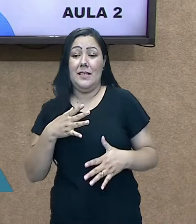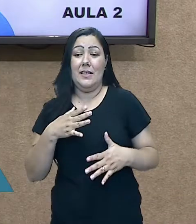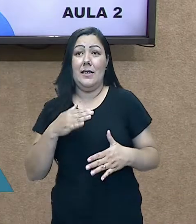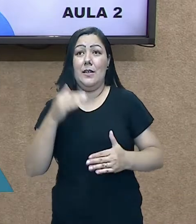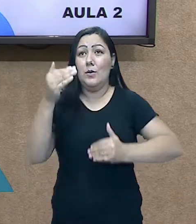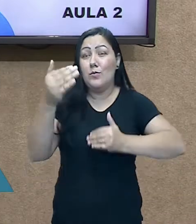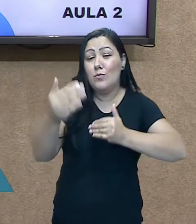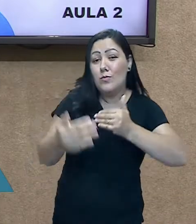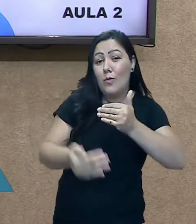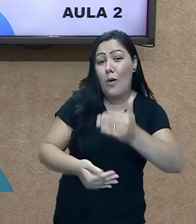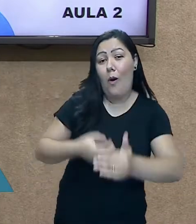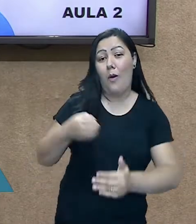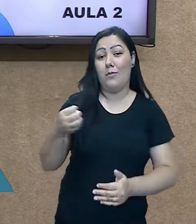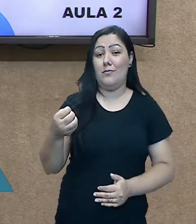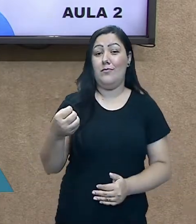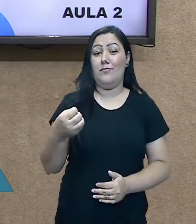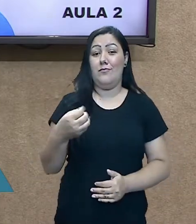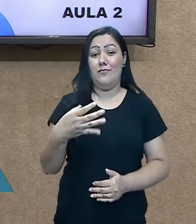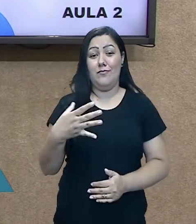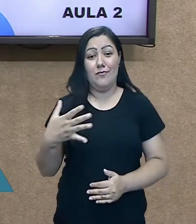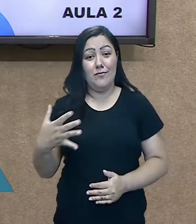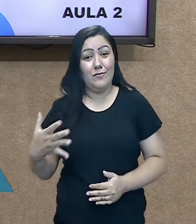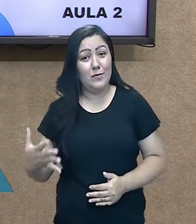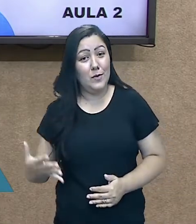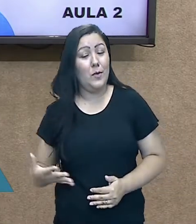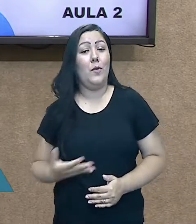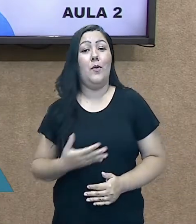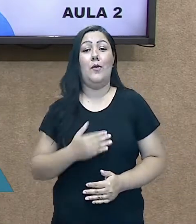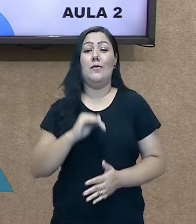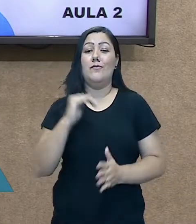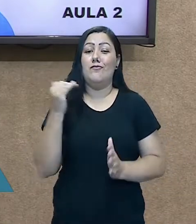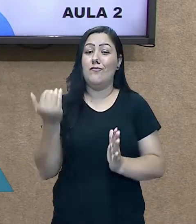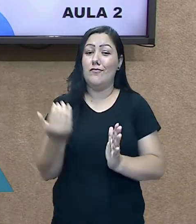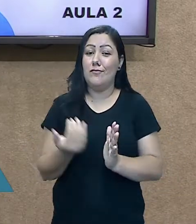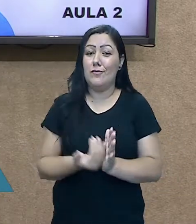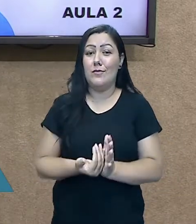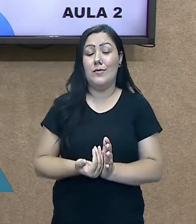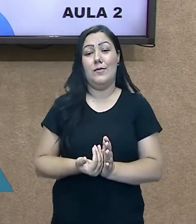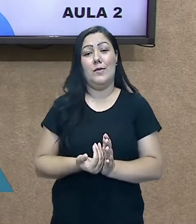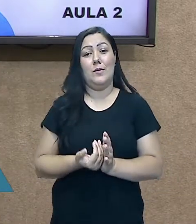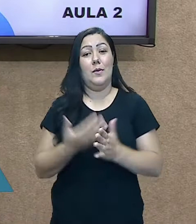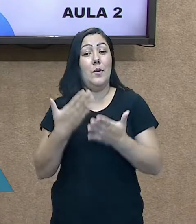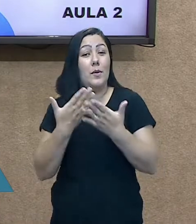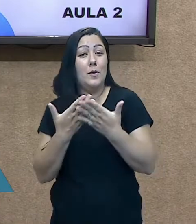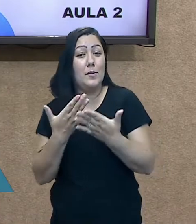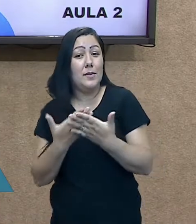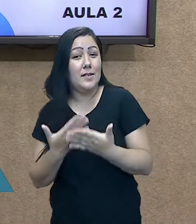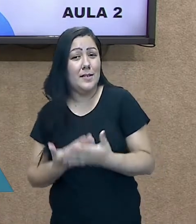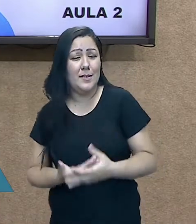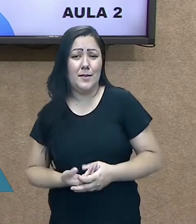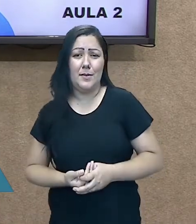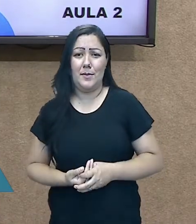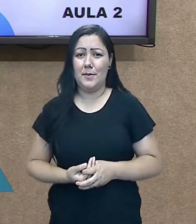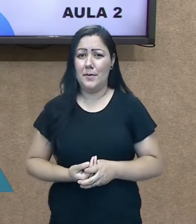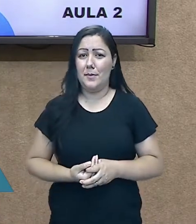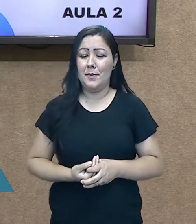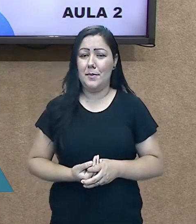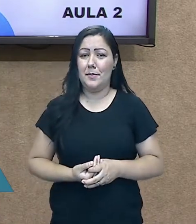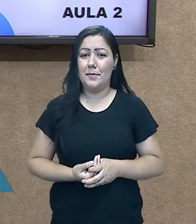fase na sua vida acadêmica, né? Por que acadêmica, Eliane?